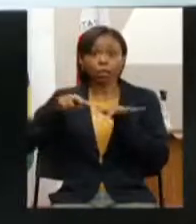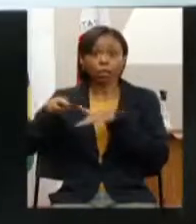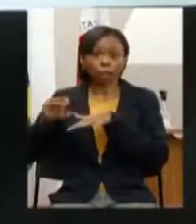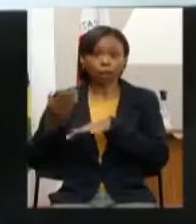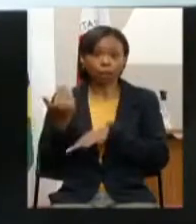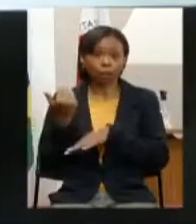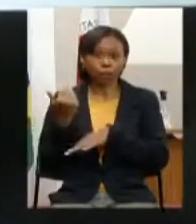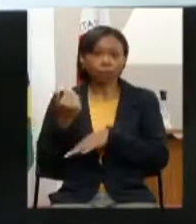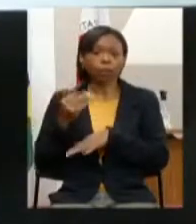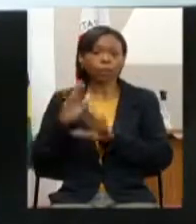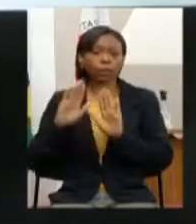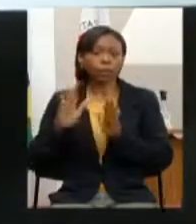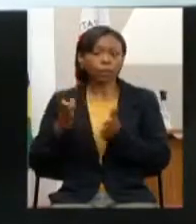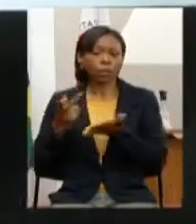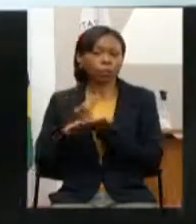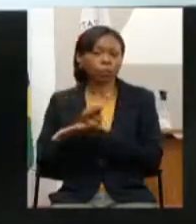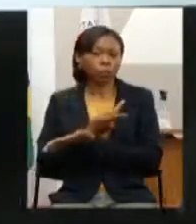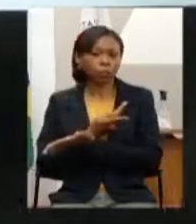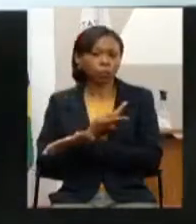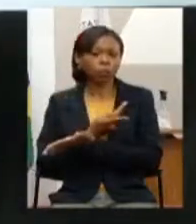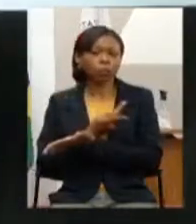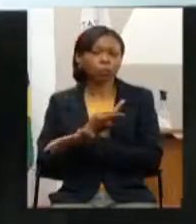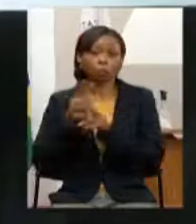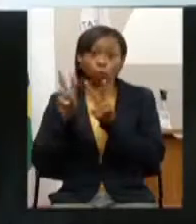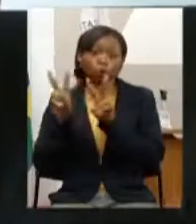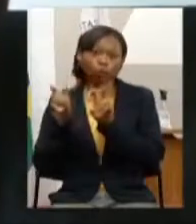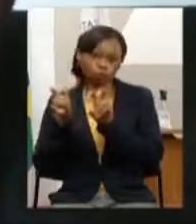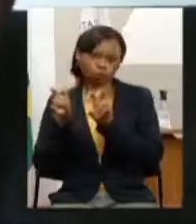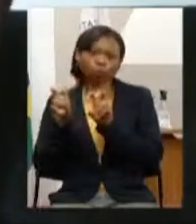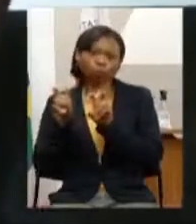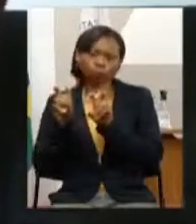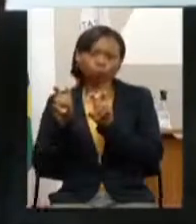tivemos do COFIN o assunto foi tratado